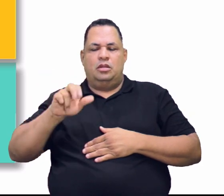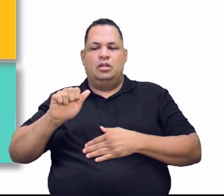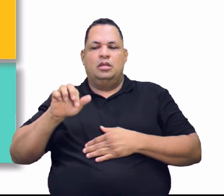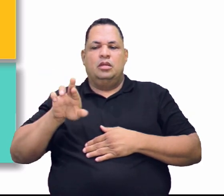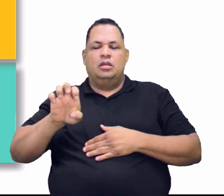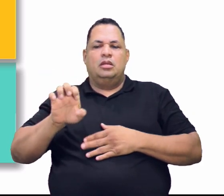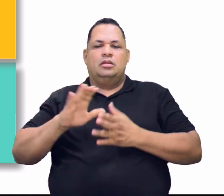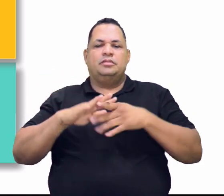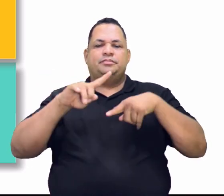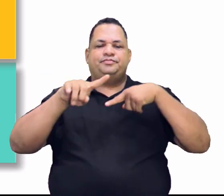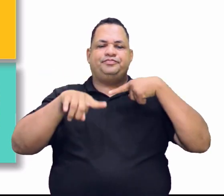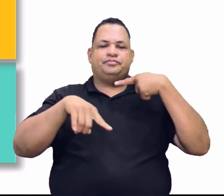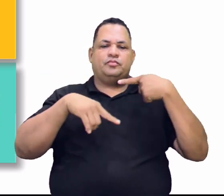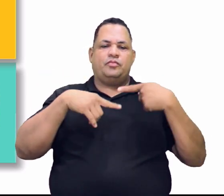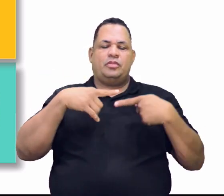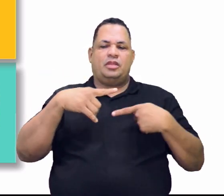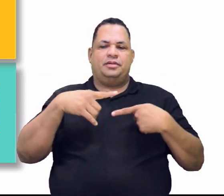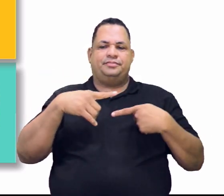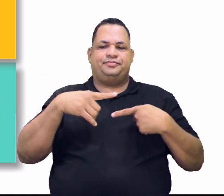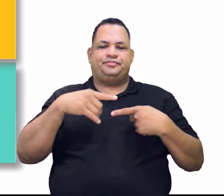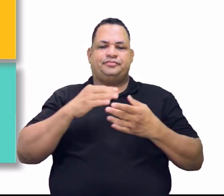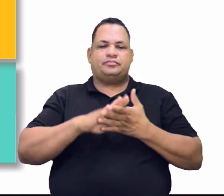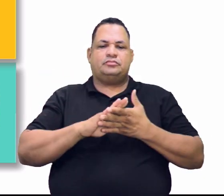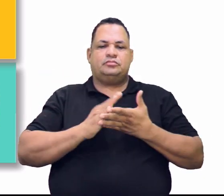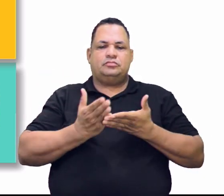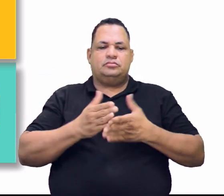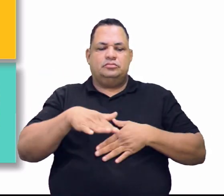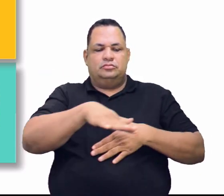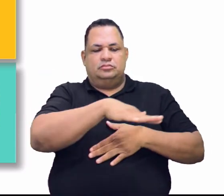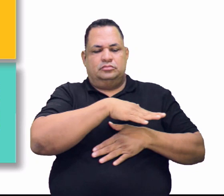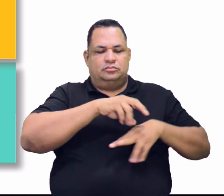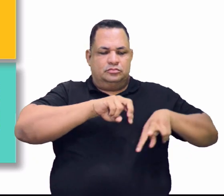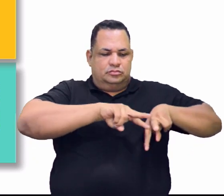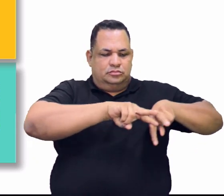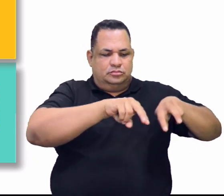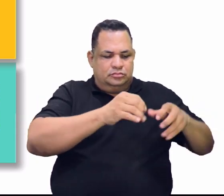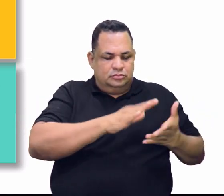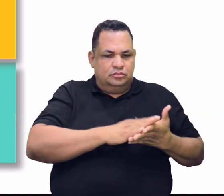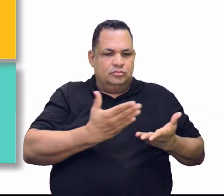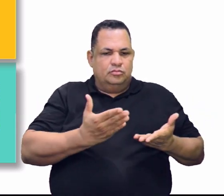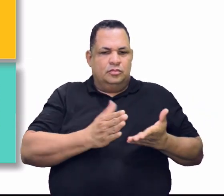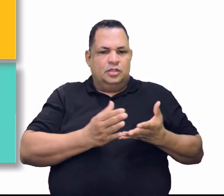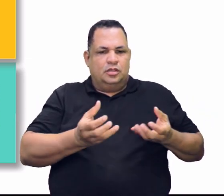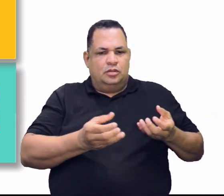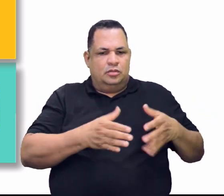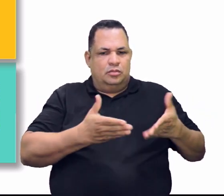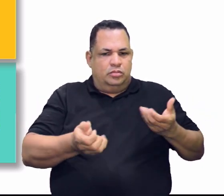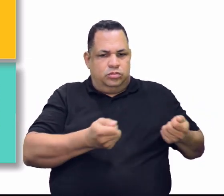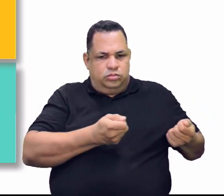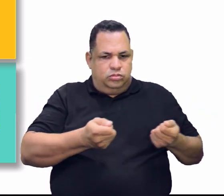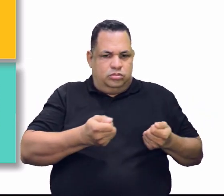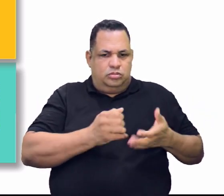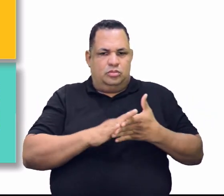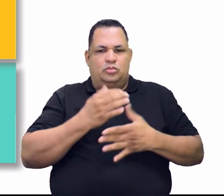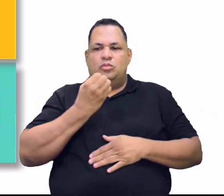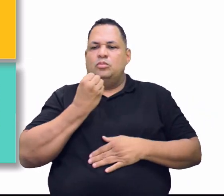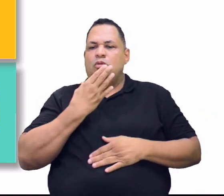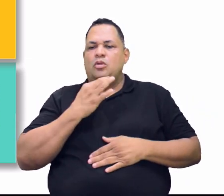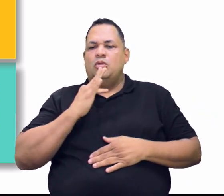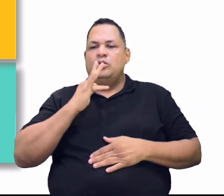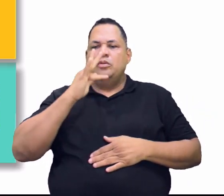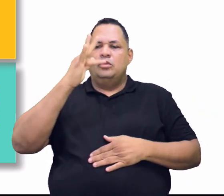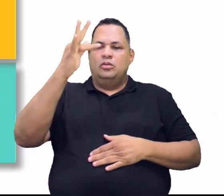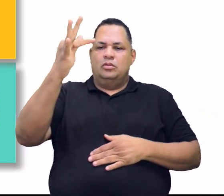manual. E depois, falávamos também um pouco sobre o garimpo do bom futuro. E foram vários